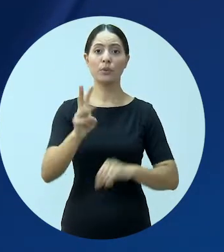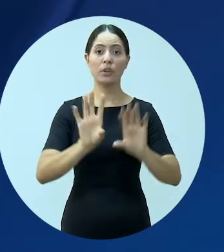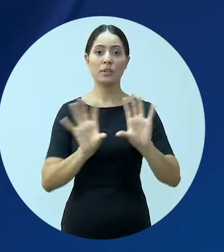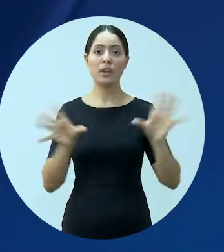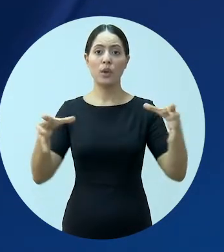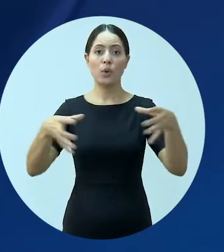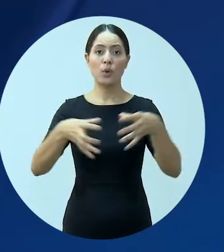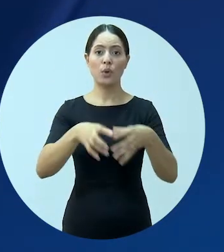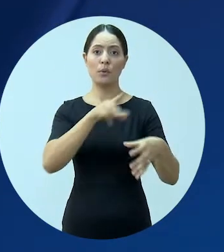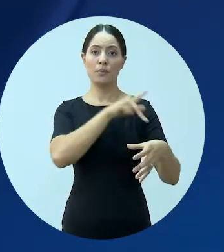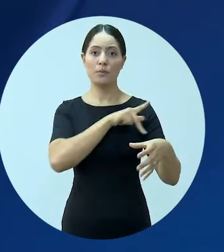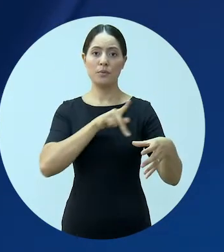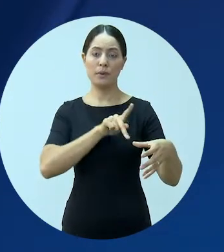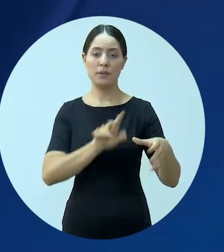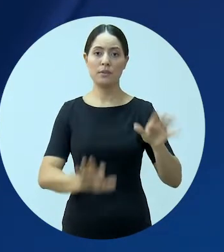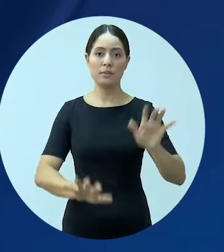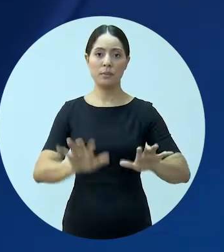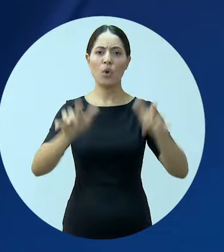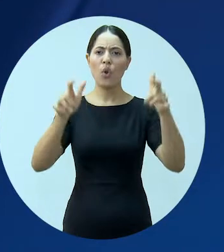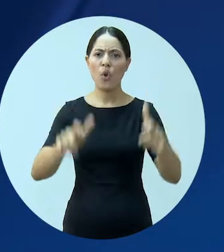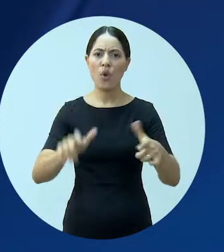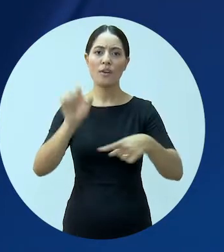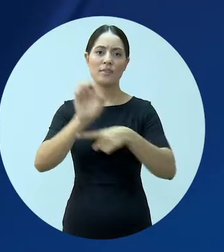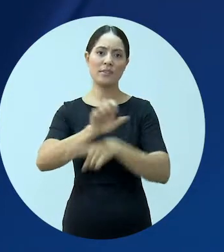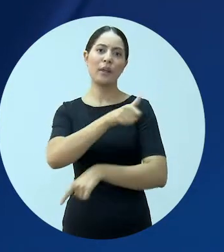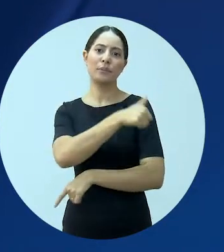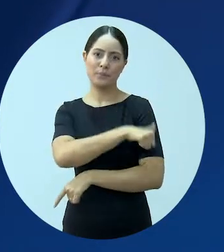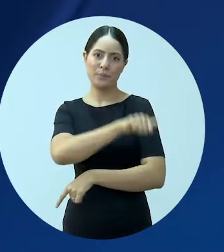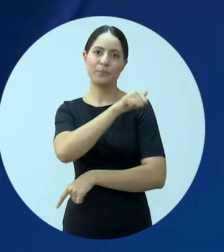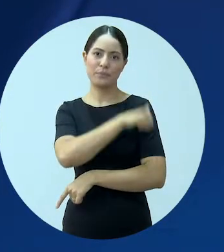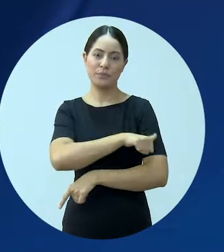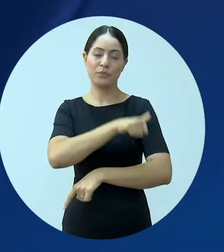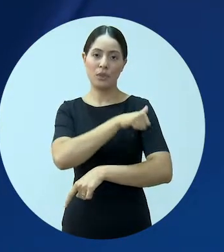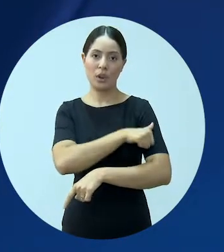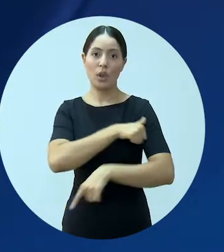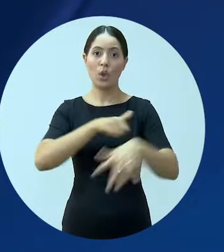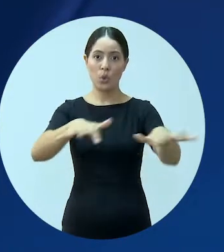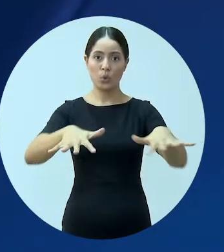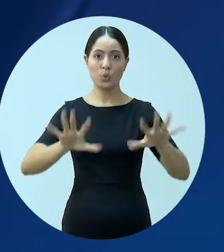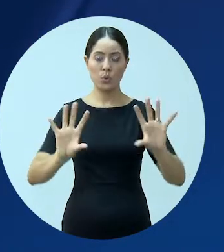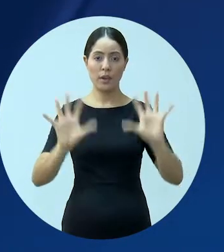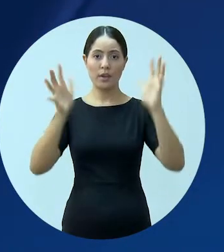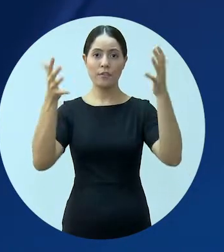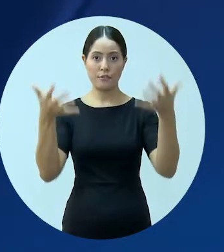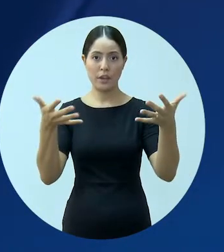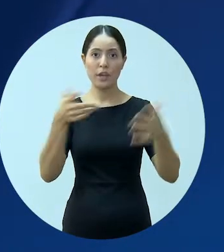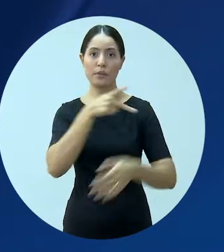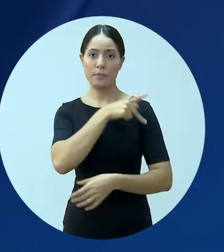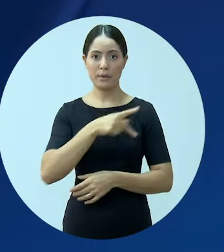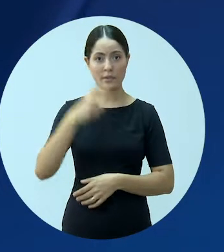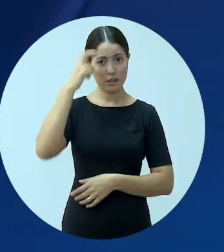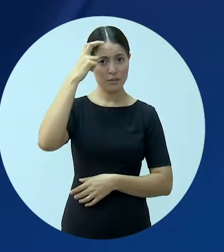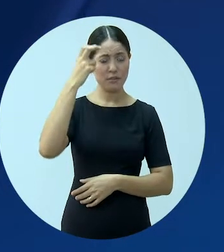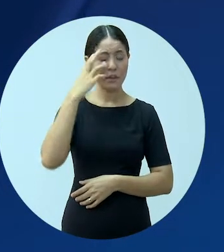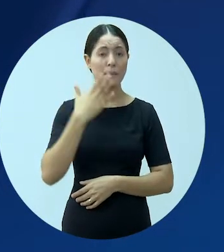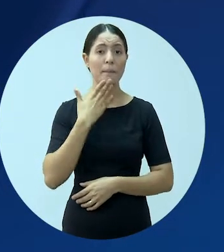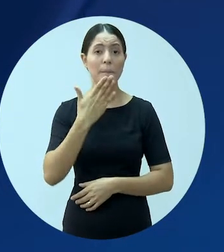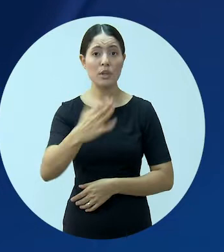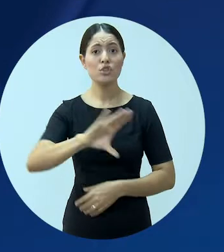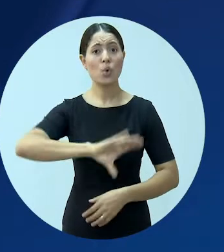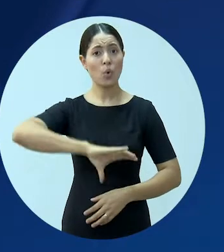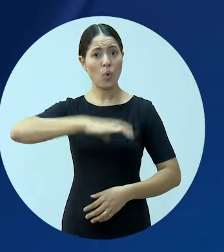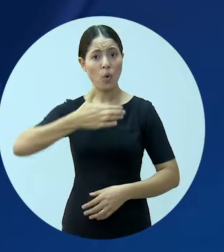terceiro colégio de presidentes de subseções do Rio de Janeiro. Durante o evento, Santa Cruz pediu coragem e